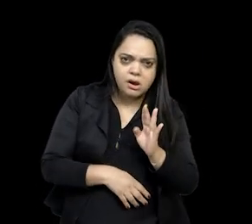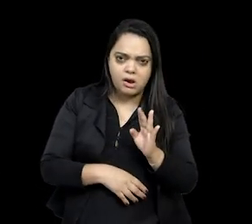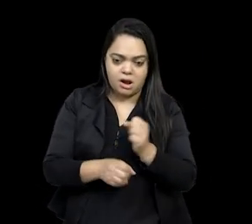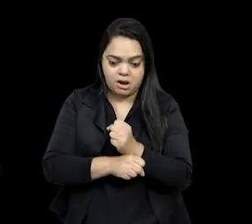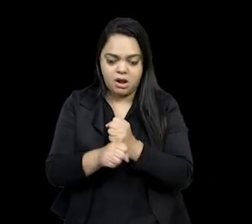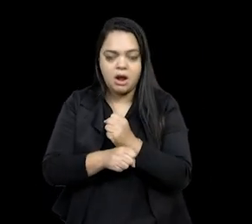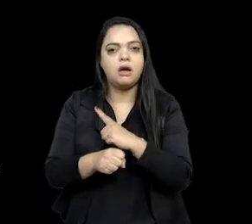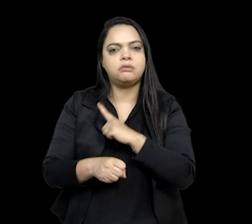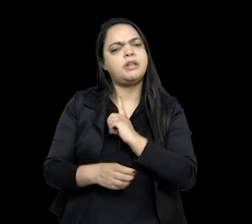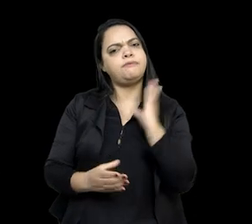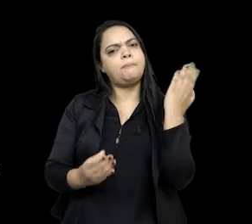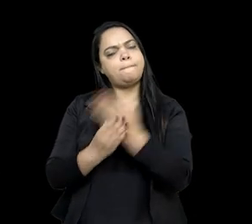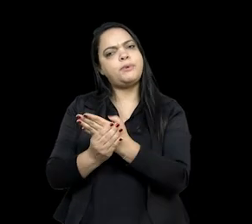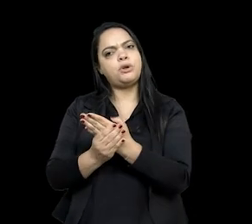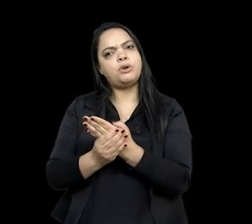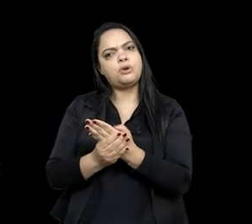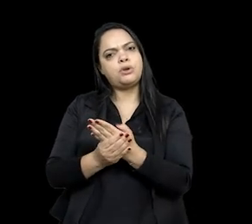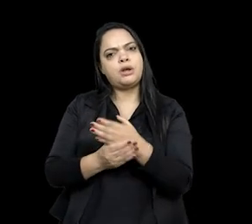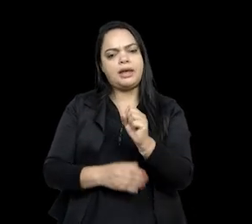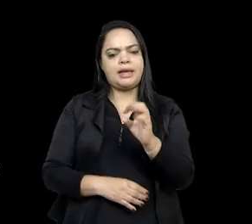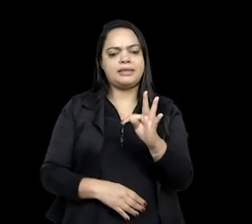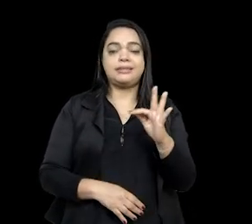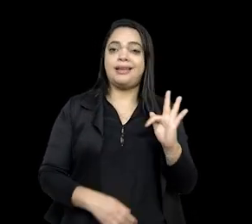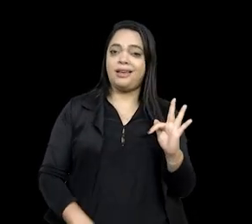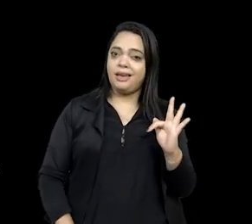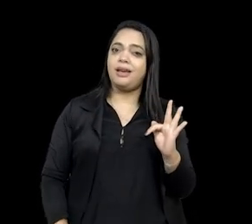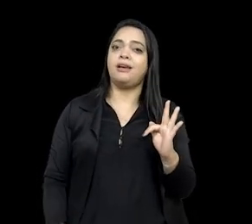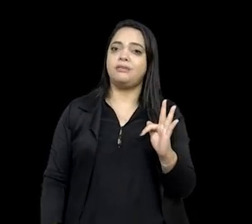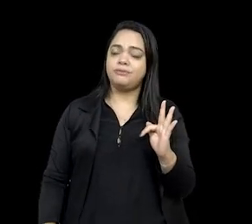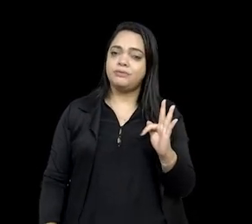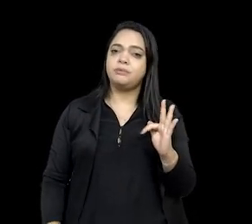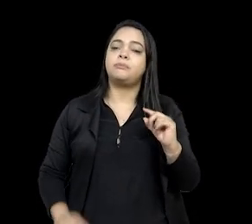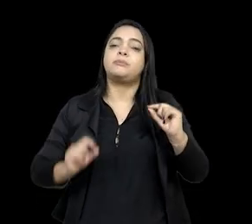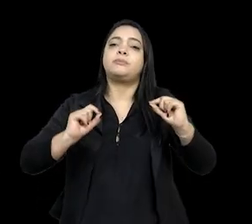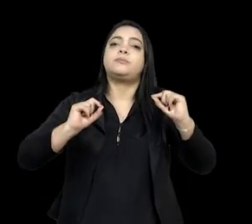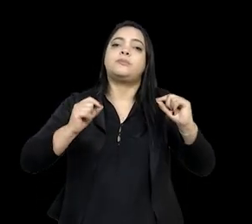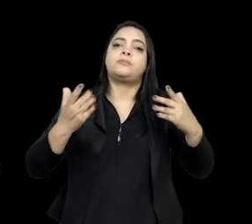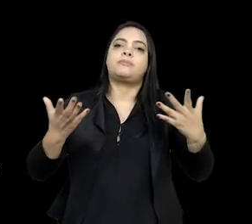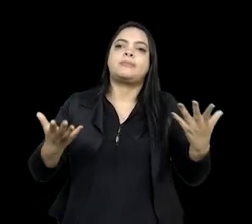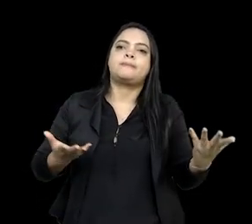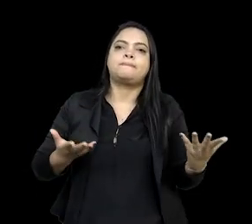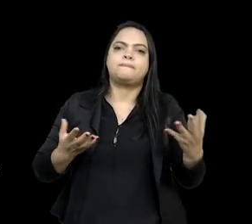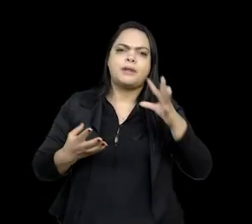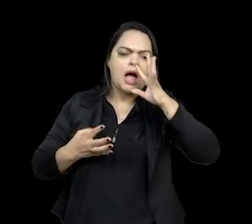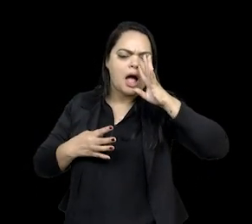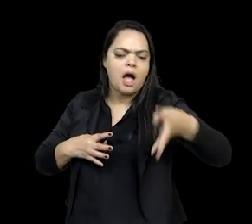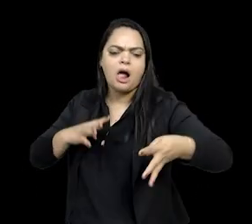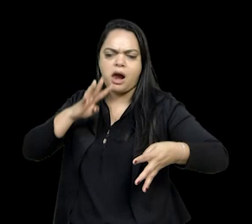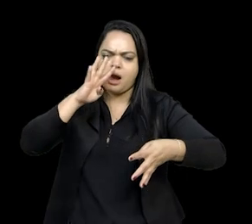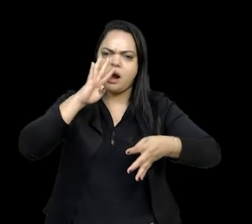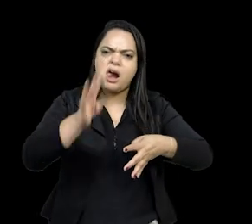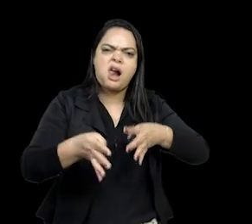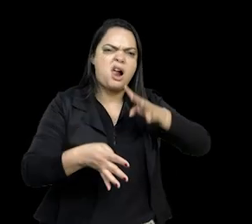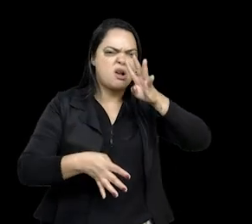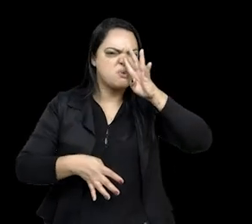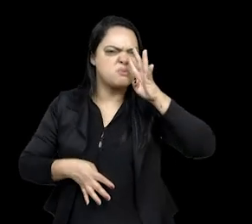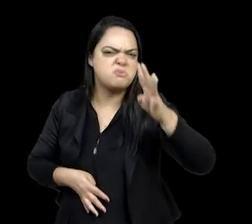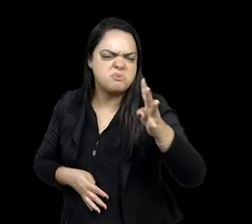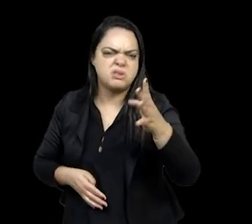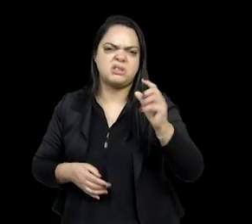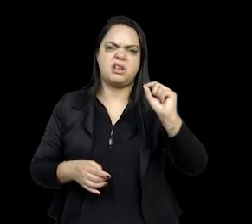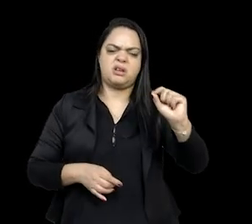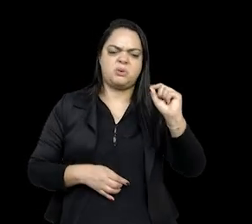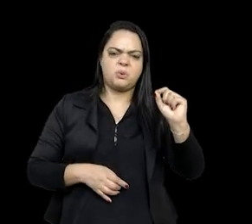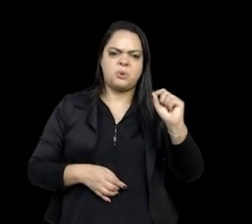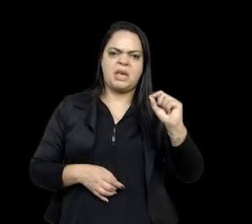processo para o Supremo Tribunal Federal justamente para, acusando o Estado de genocídio, Acusando o